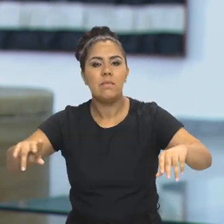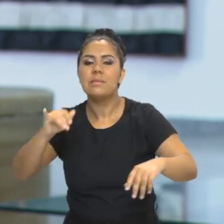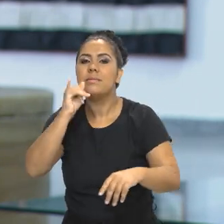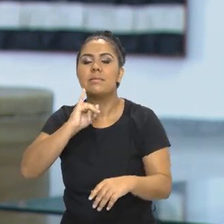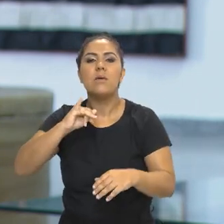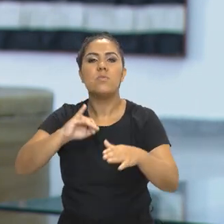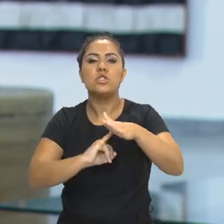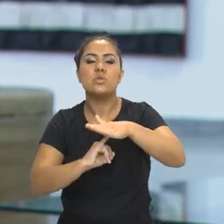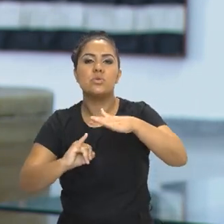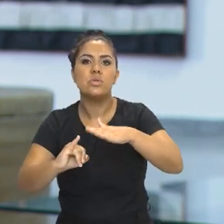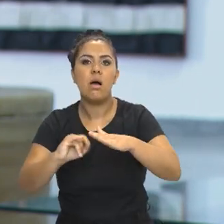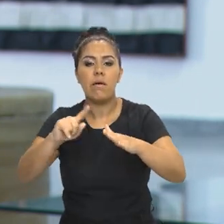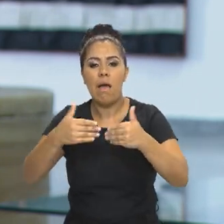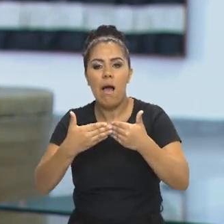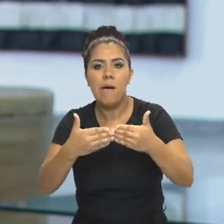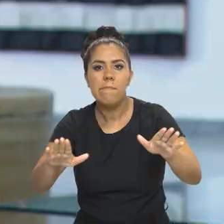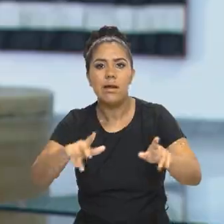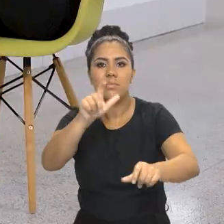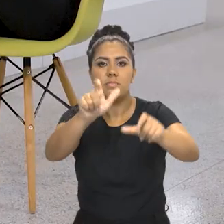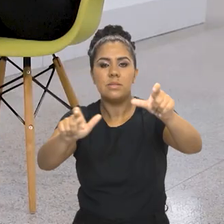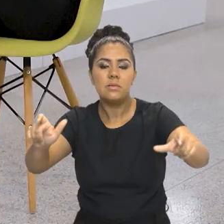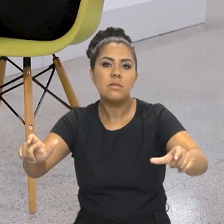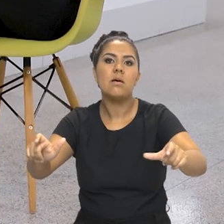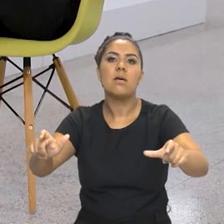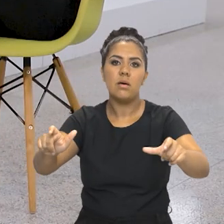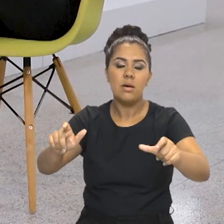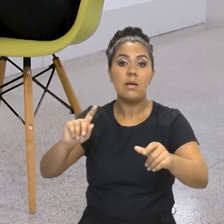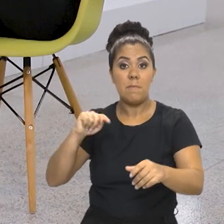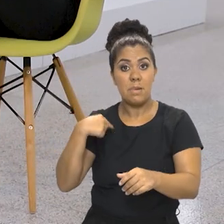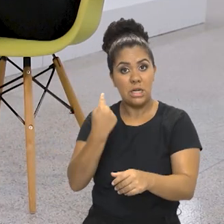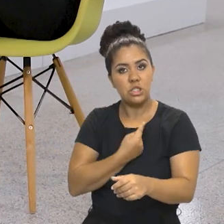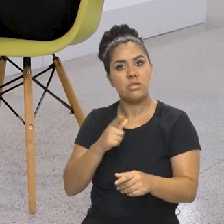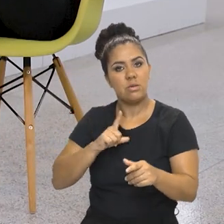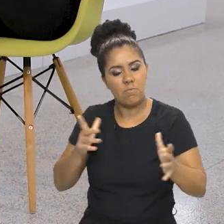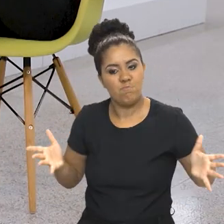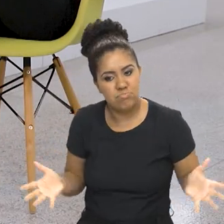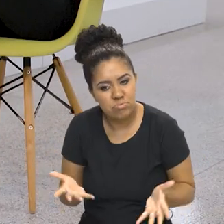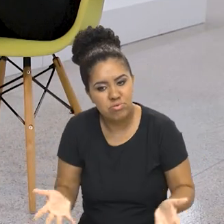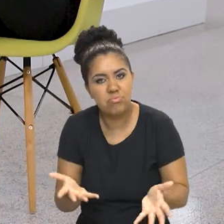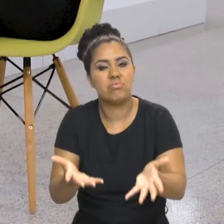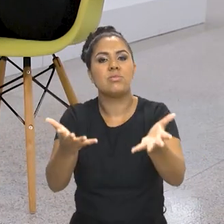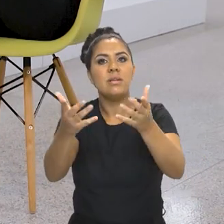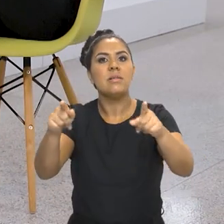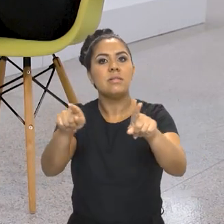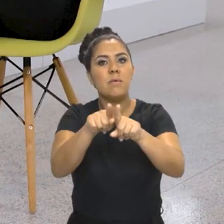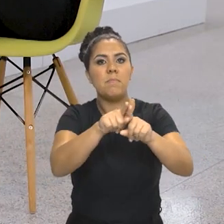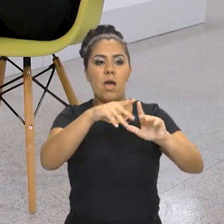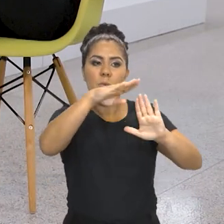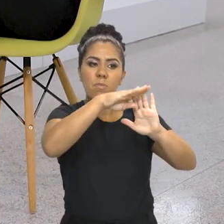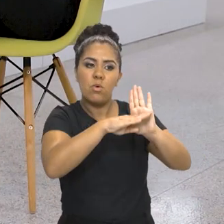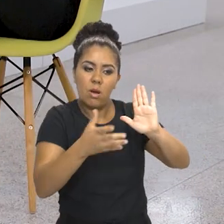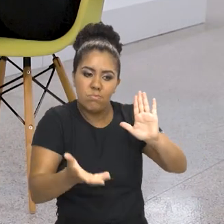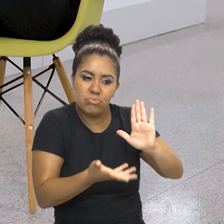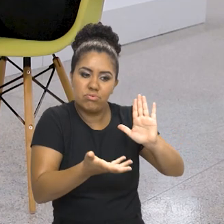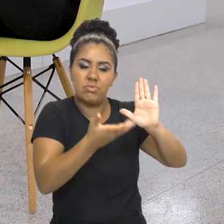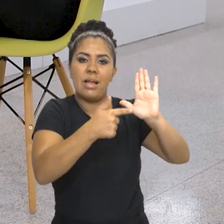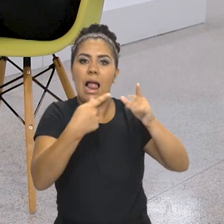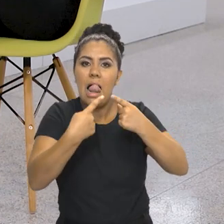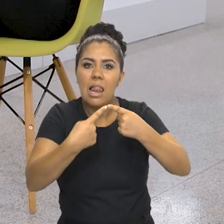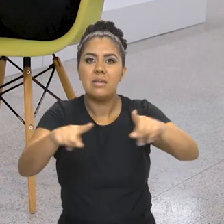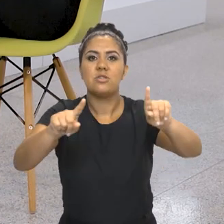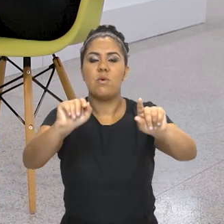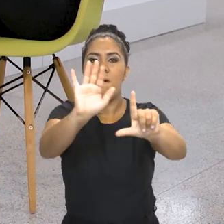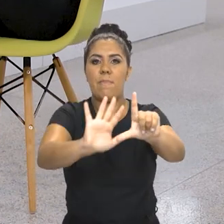instituições comunitárias. Então, gente vai fazer o lançamento desse edital para poder fortalecer o próprio programa que lançou a